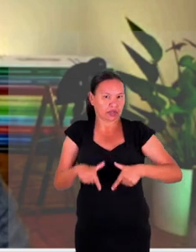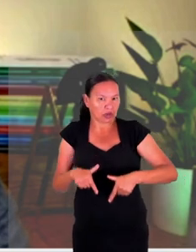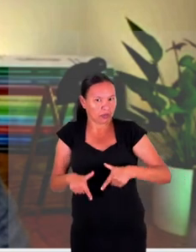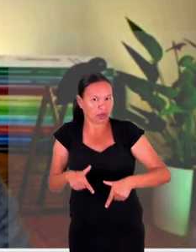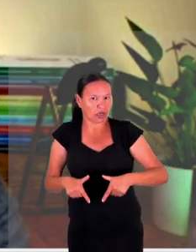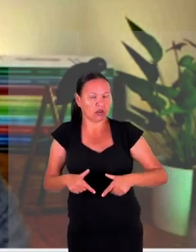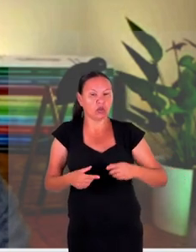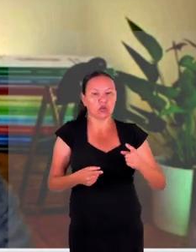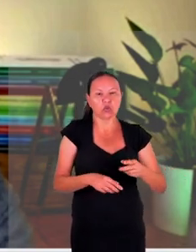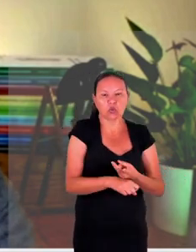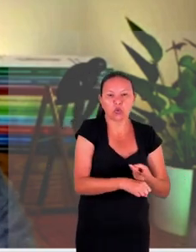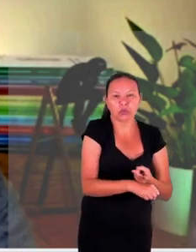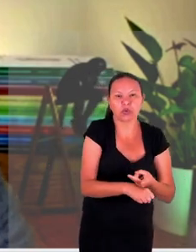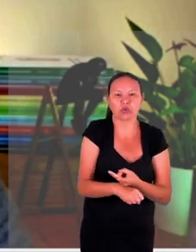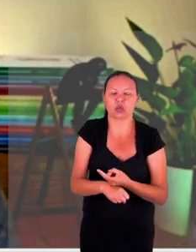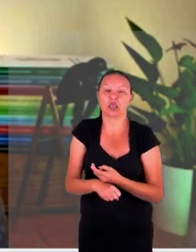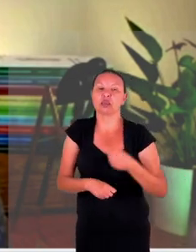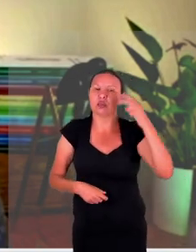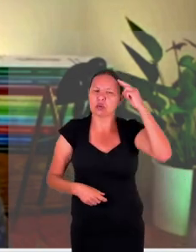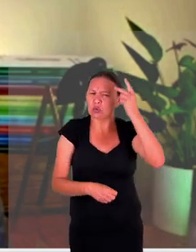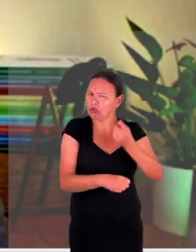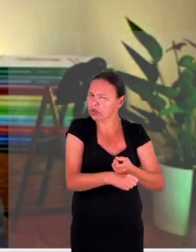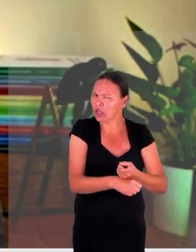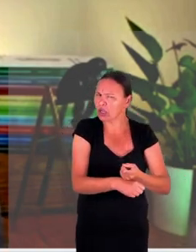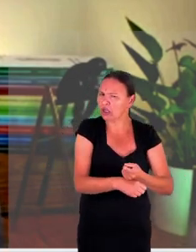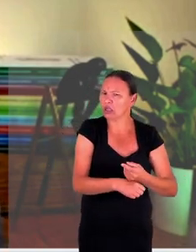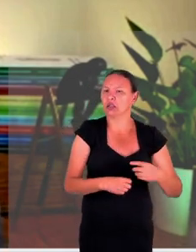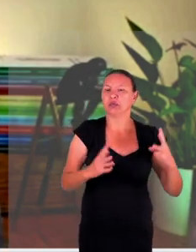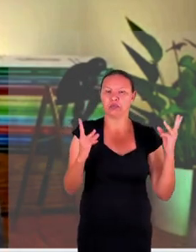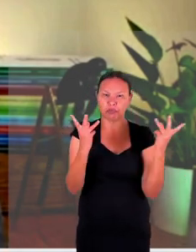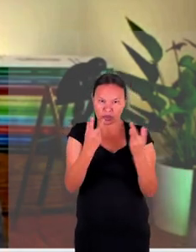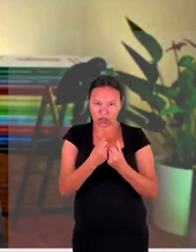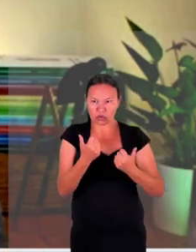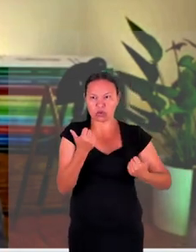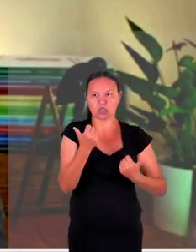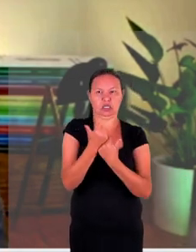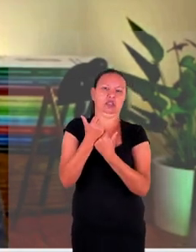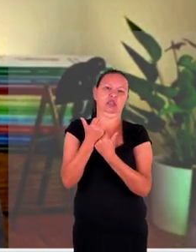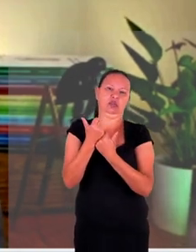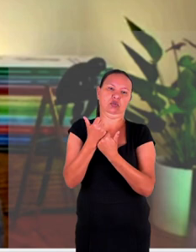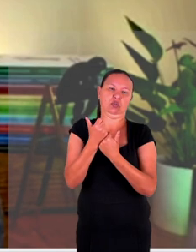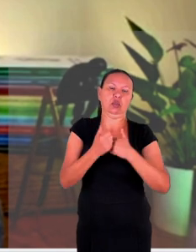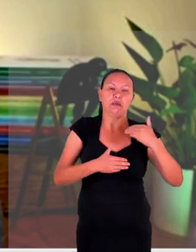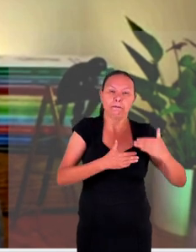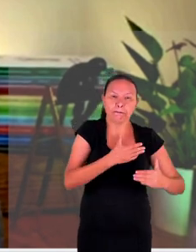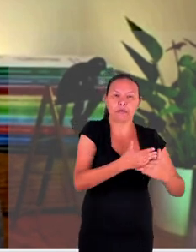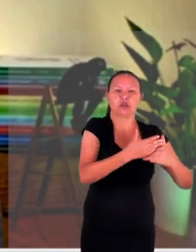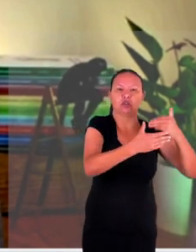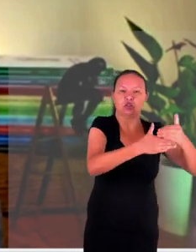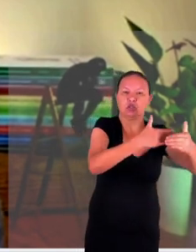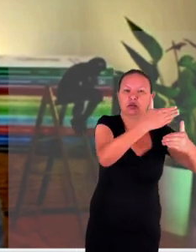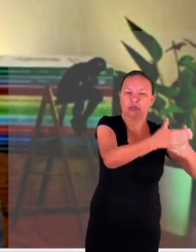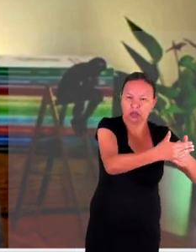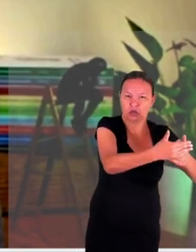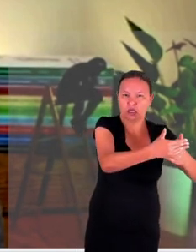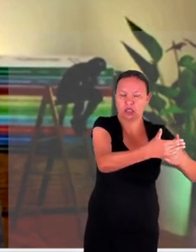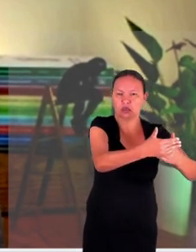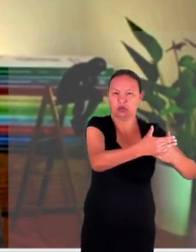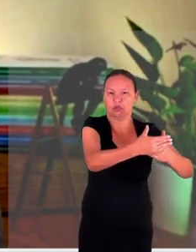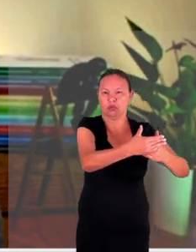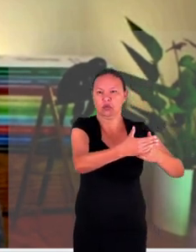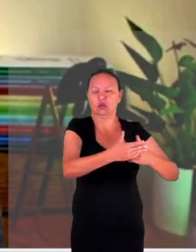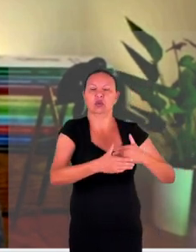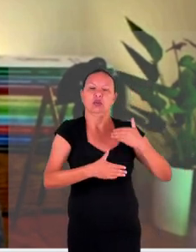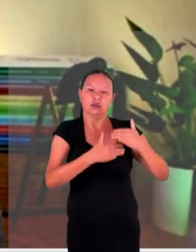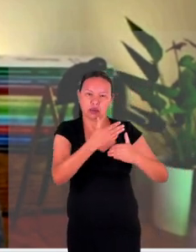como procurar e em quem confiar para ter todo esse apoio para contínua manutenção para contínuo